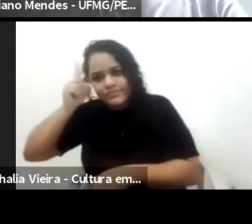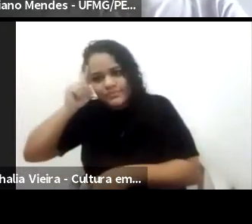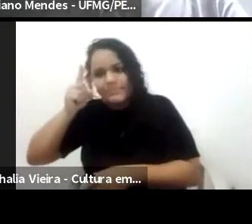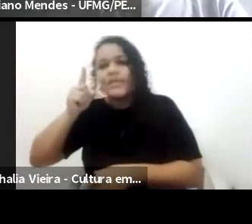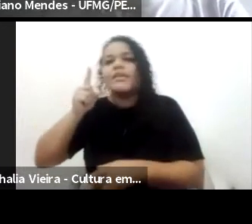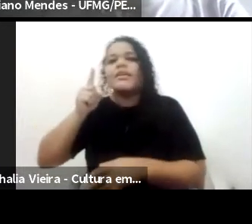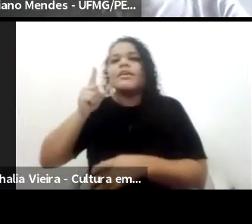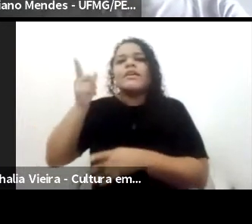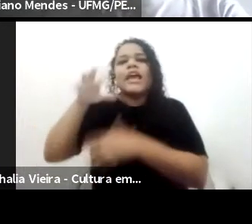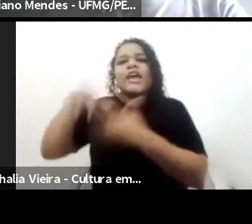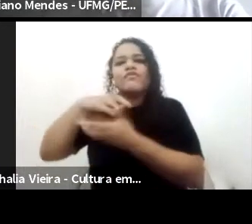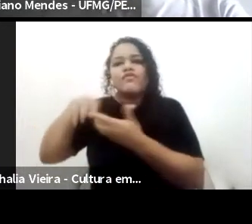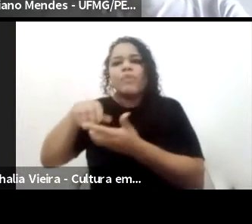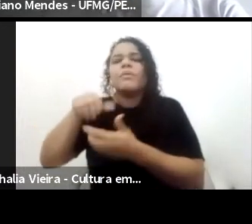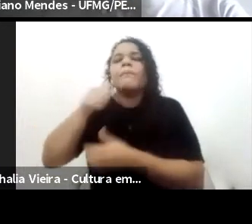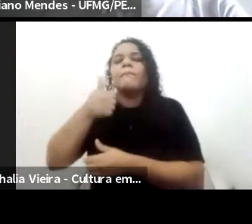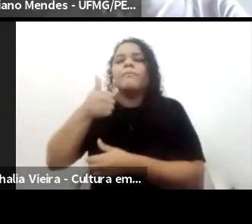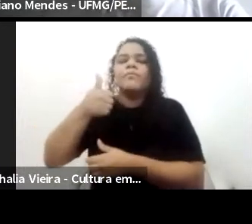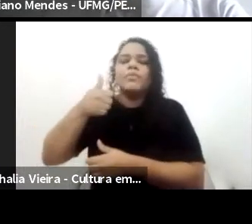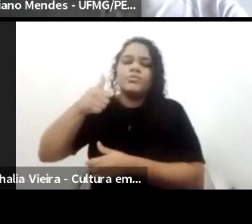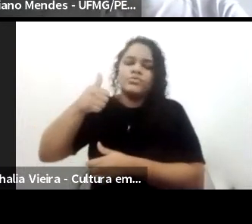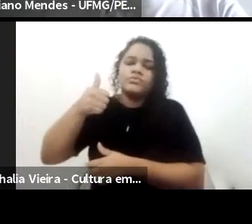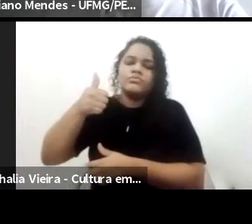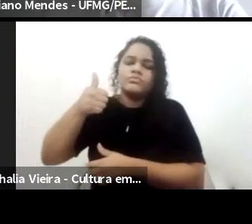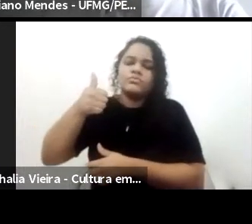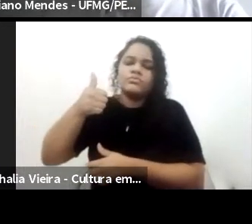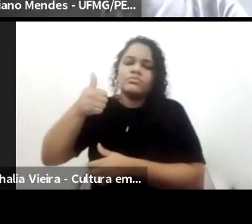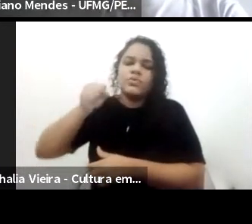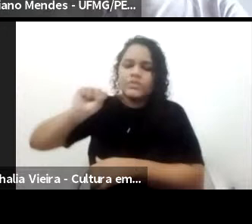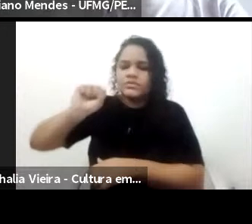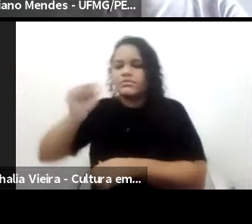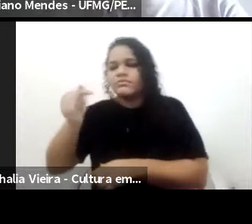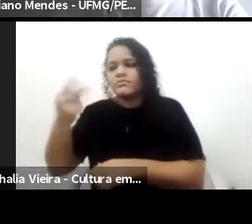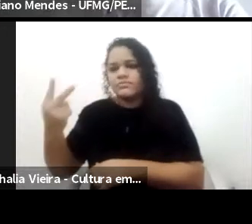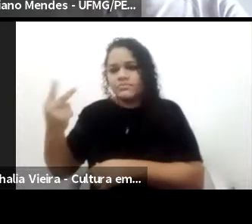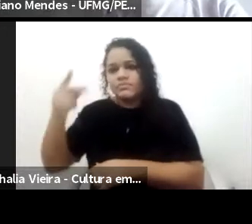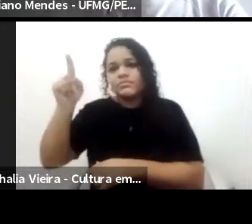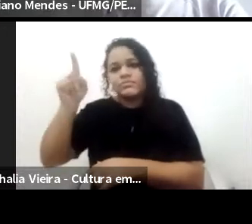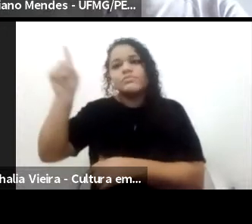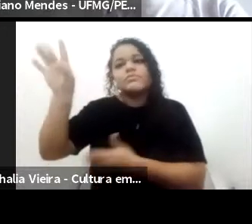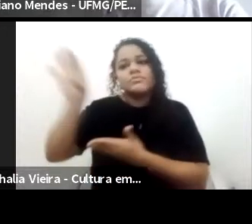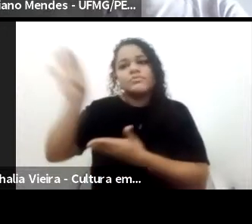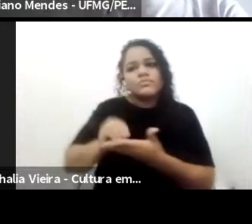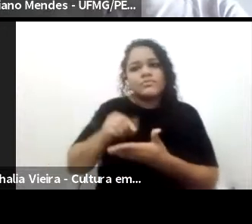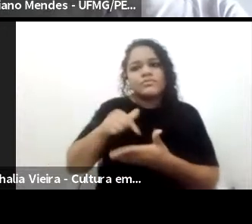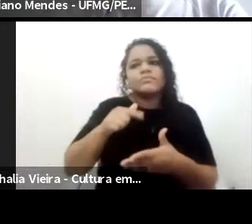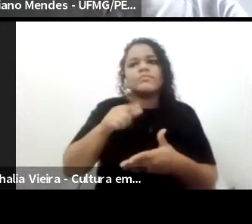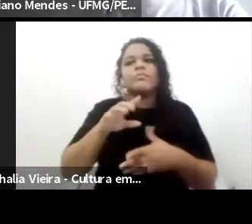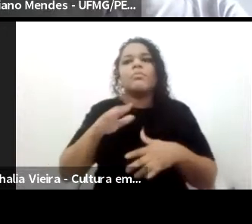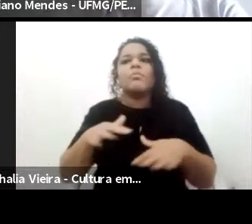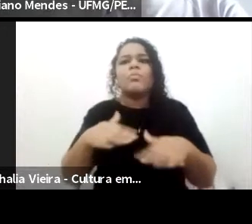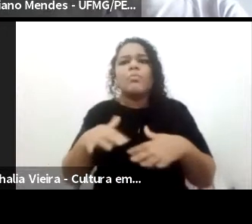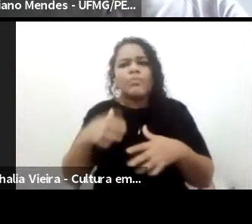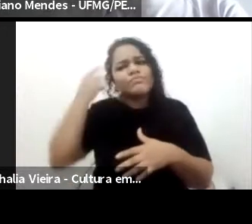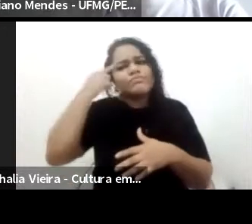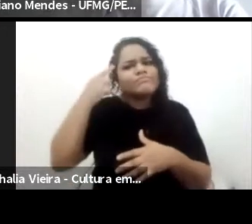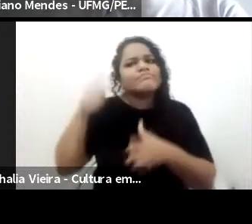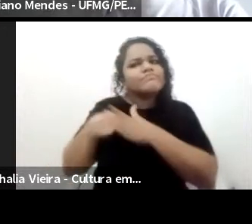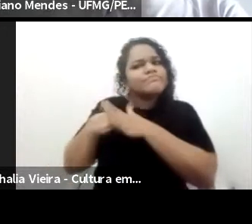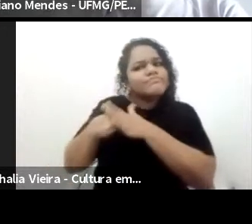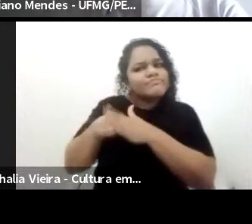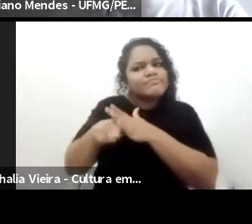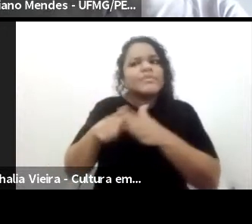eu acho que isso é o movimento que tem que se pensar e esse ensino superior que ainda tem que ser muito bem investigado.